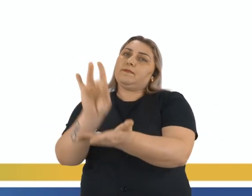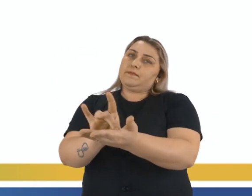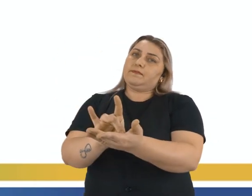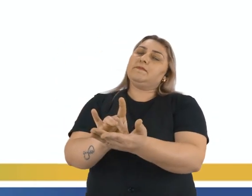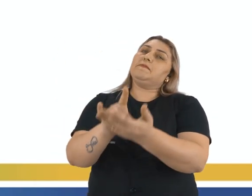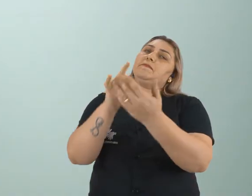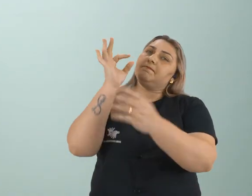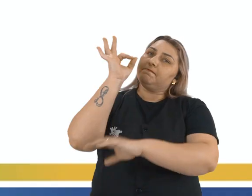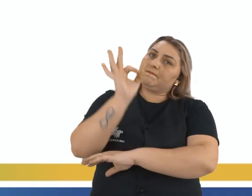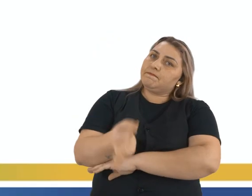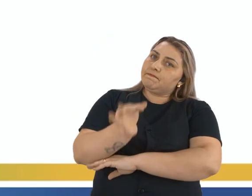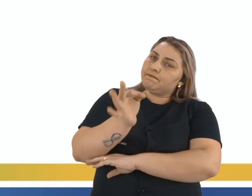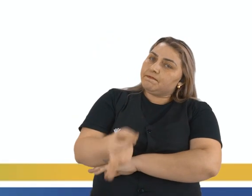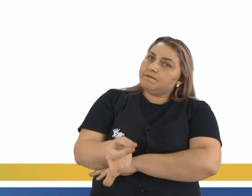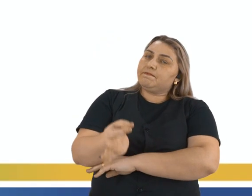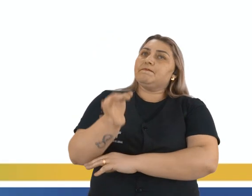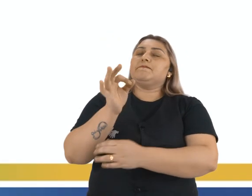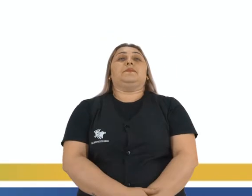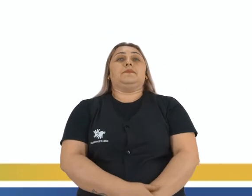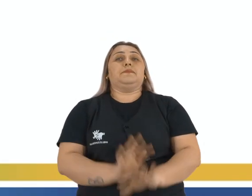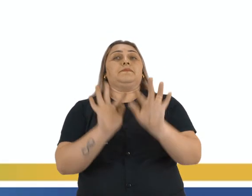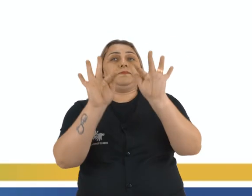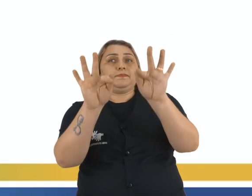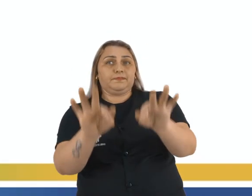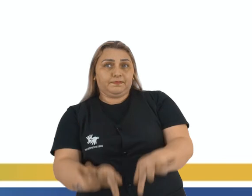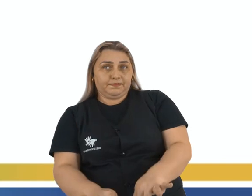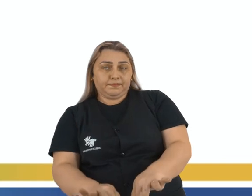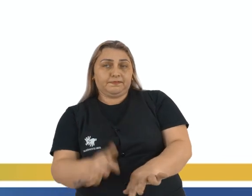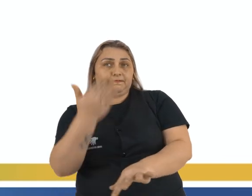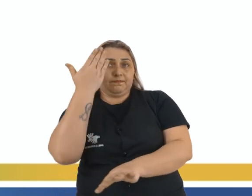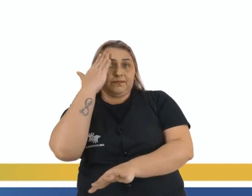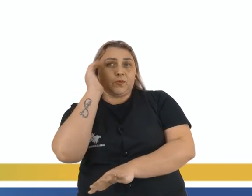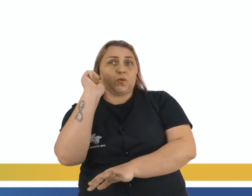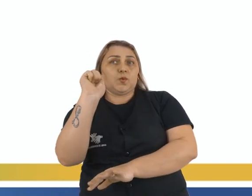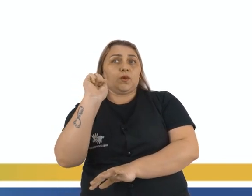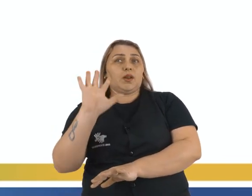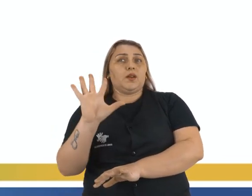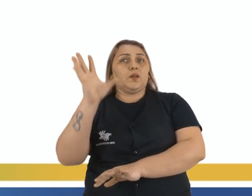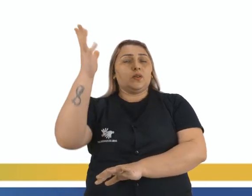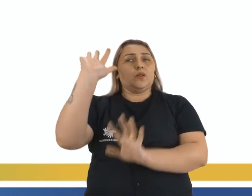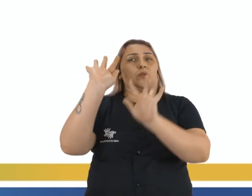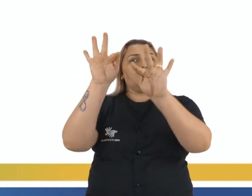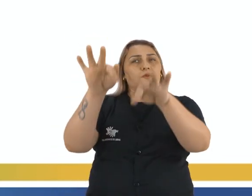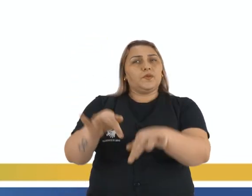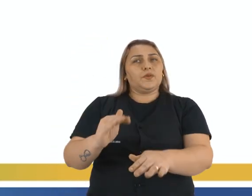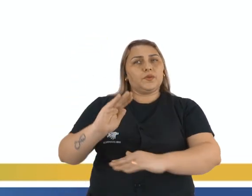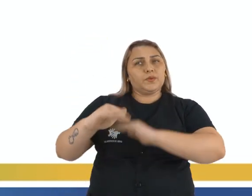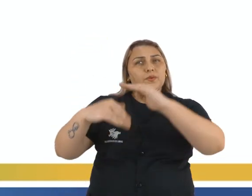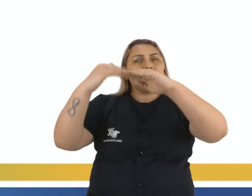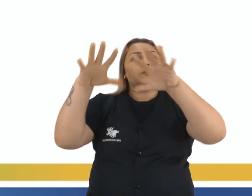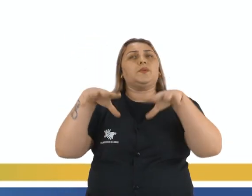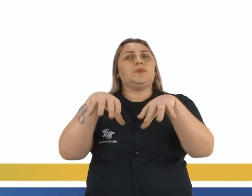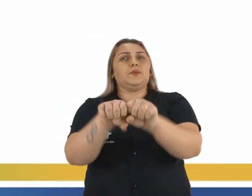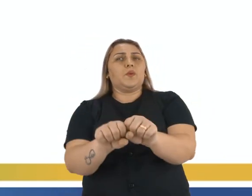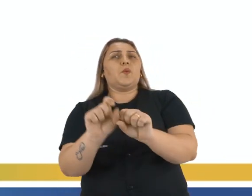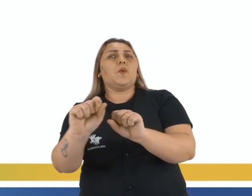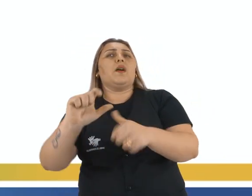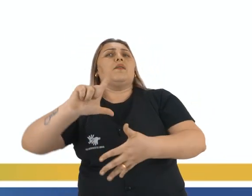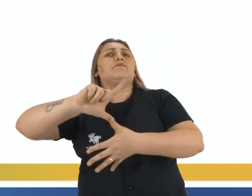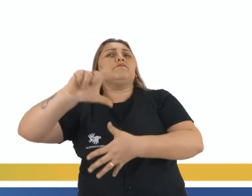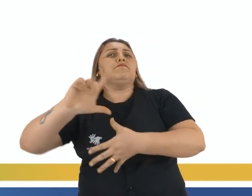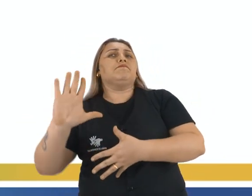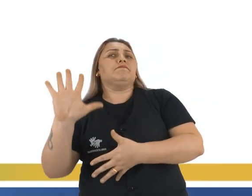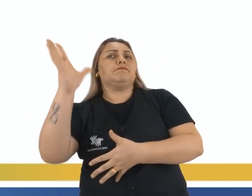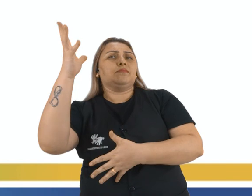acertou. Bem, pessoal, só para a gente finalizar, vamos entender o que aconteceu no finalzinho desse processo de emancipação. O aconteceu com a América Latina?